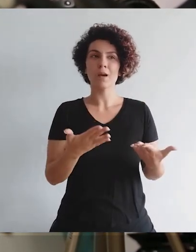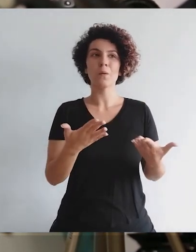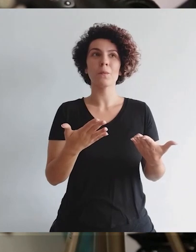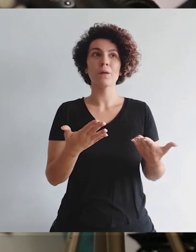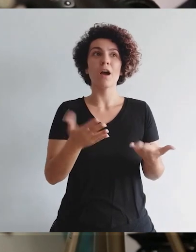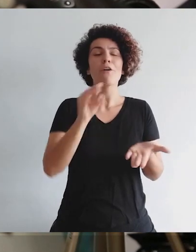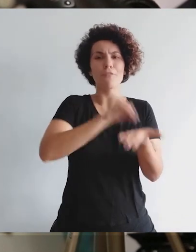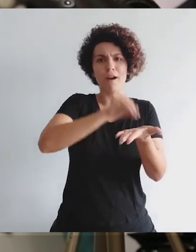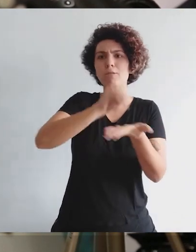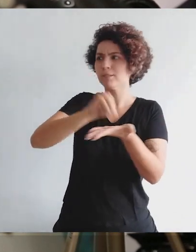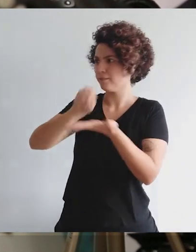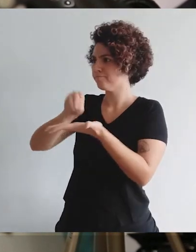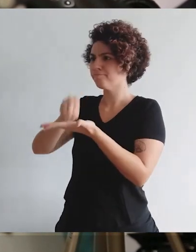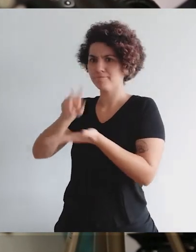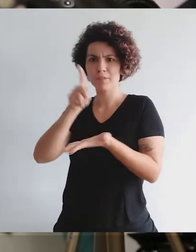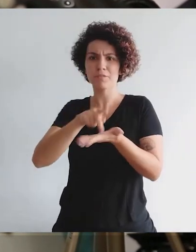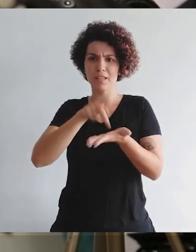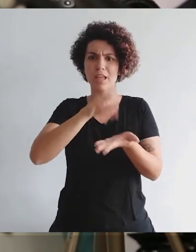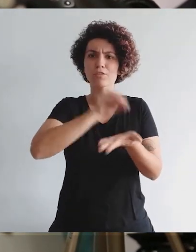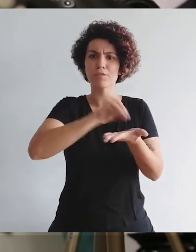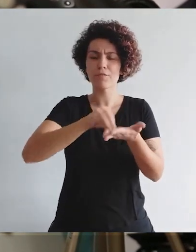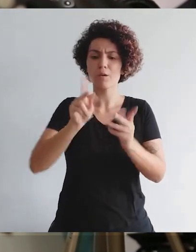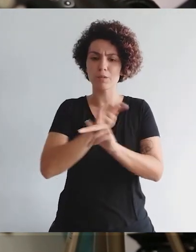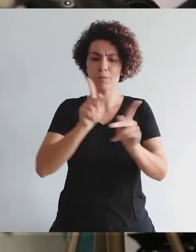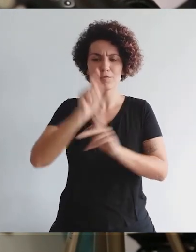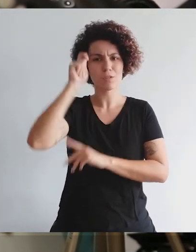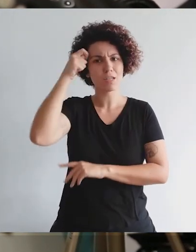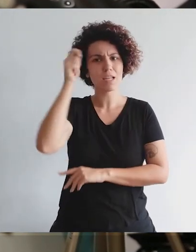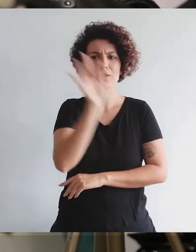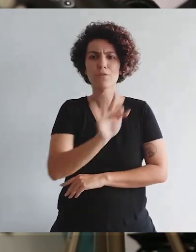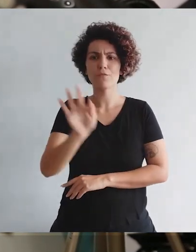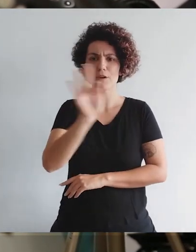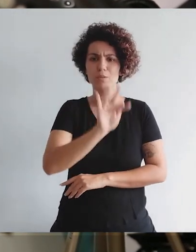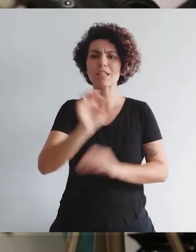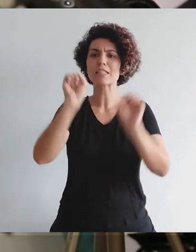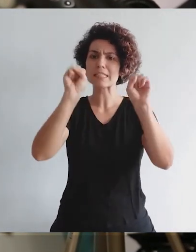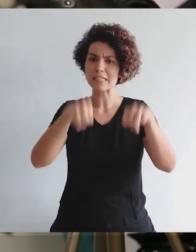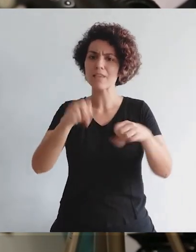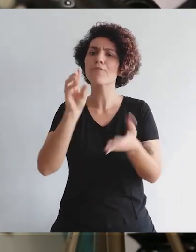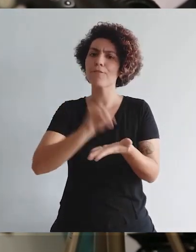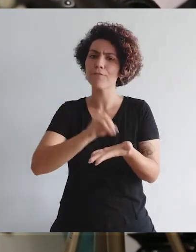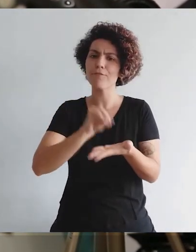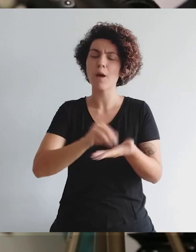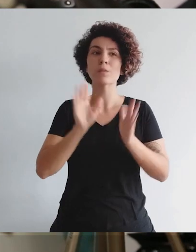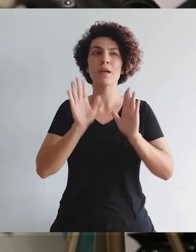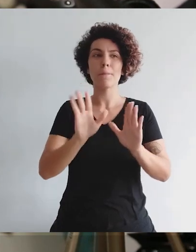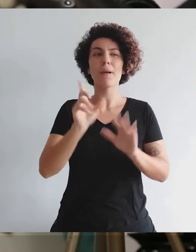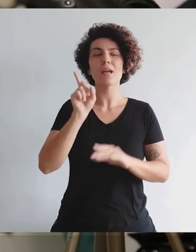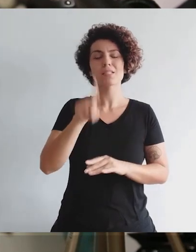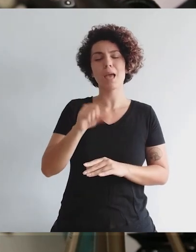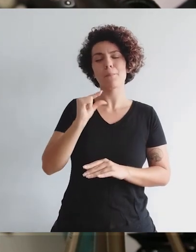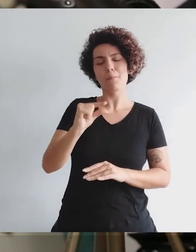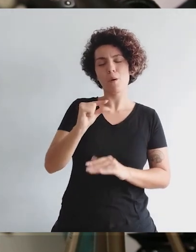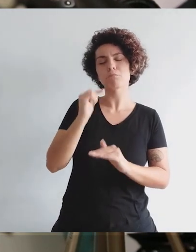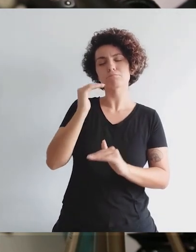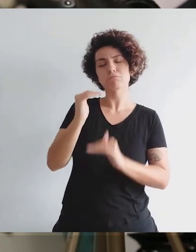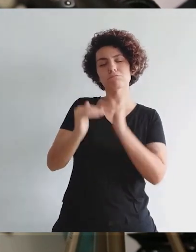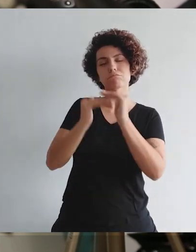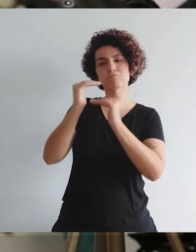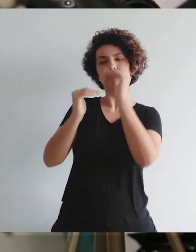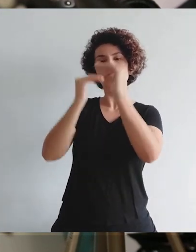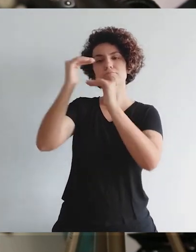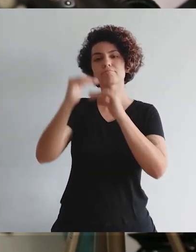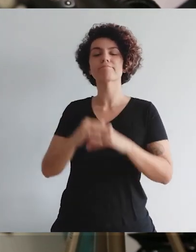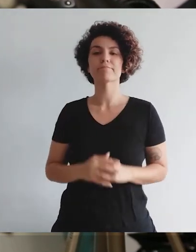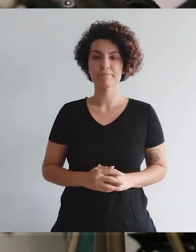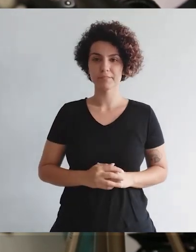digo que faz muita diferença. Falta ainda, falta professor negro ainda na nossa faculdade, mas é dos pouquinhos